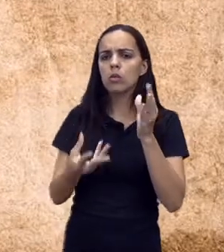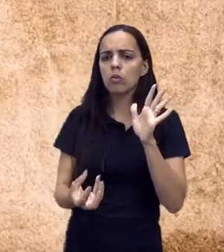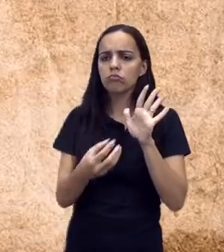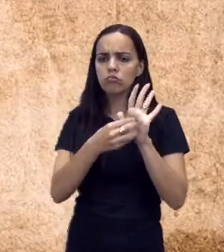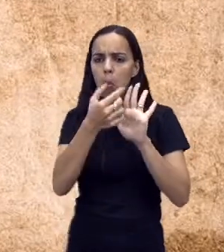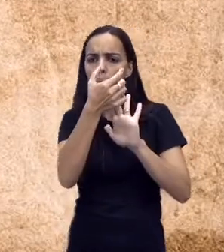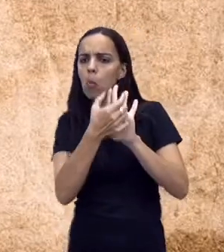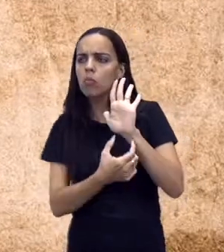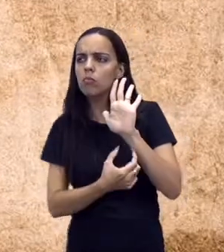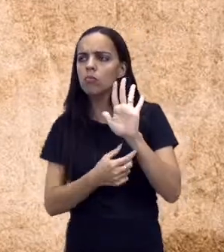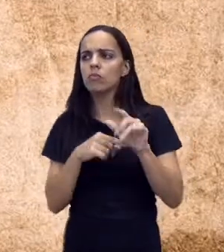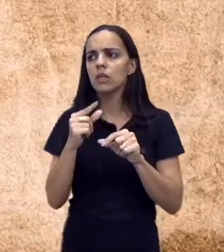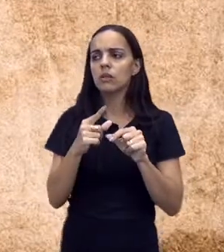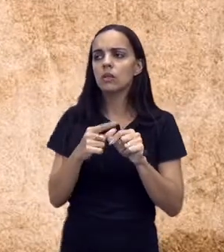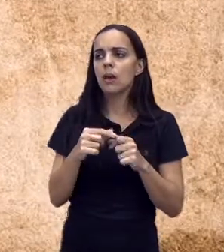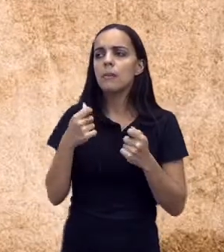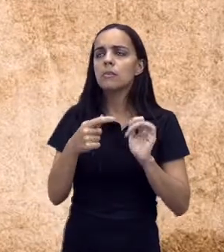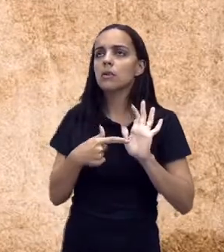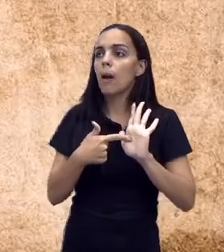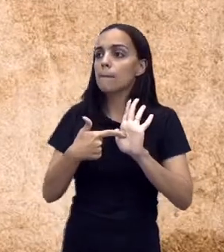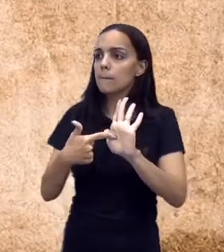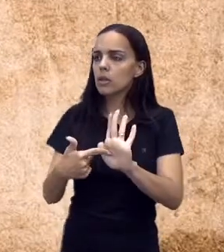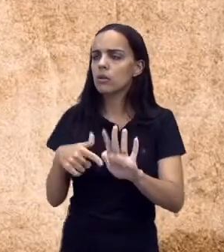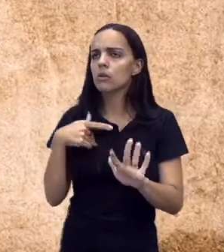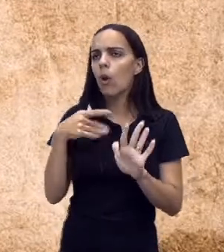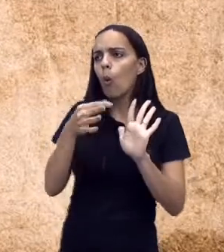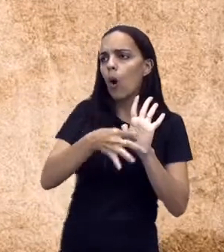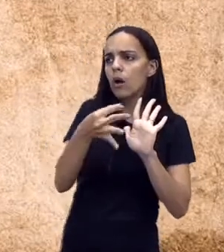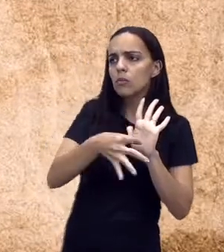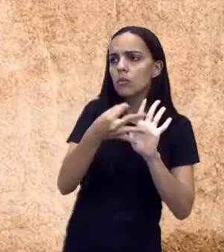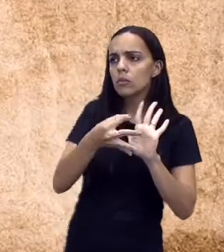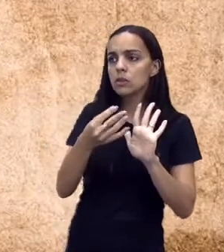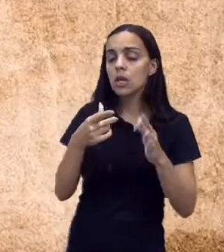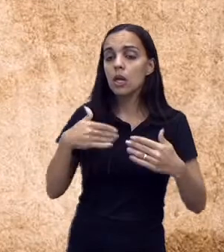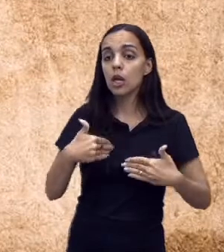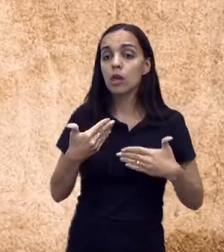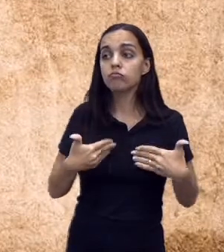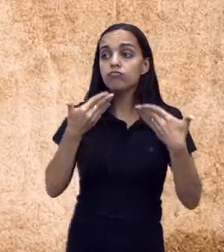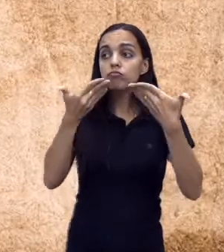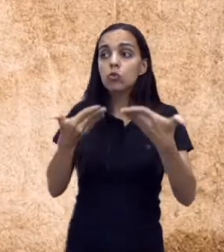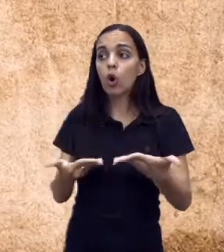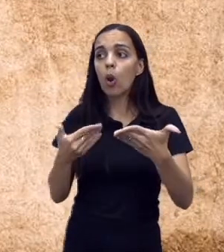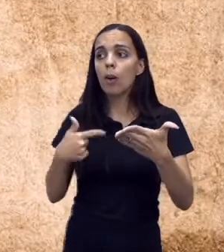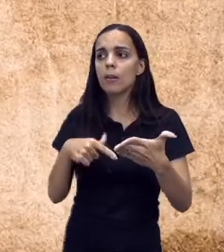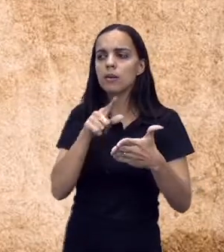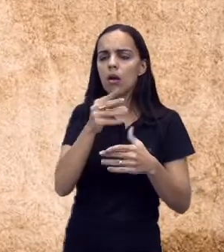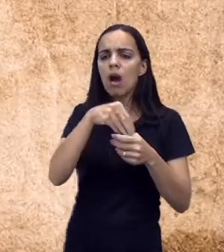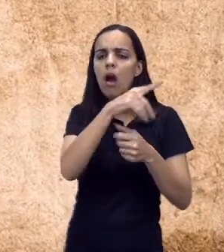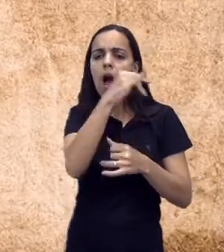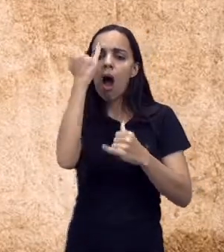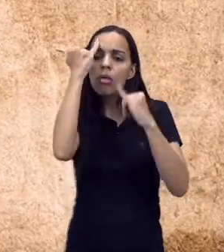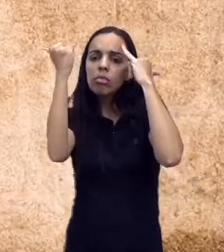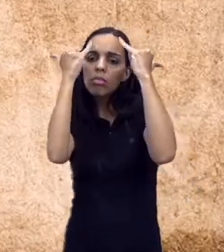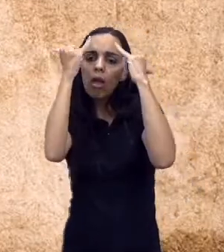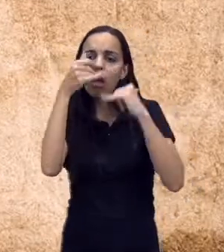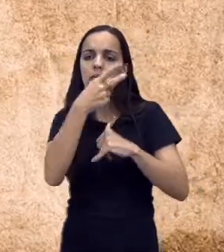nesse momento que vocês apresentam, argumentam e expõem a ideia de vocês. Depois,